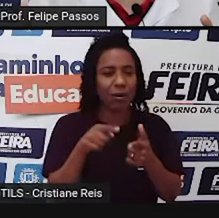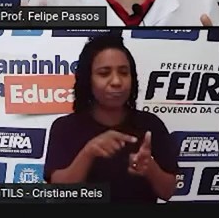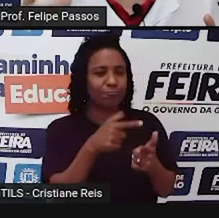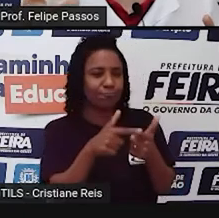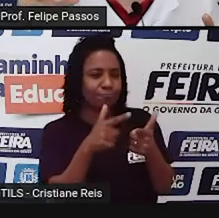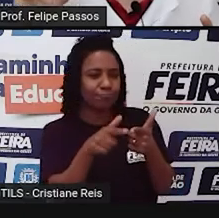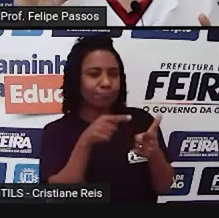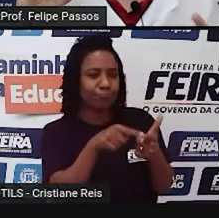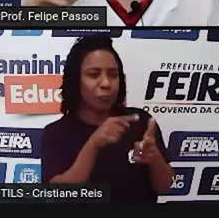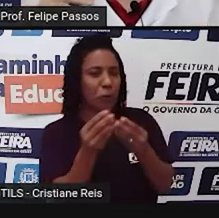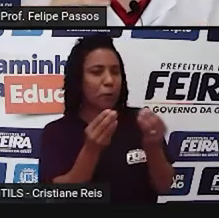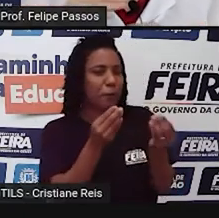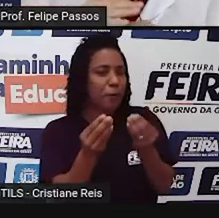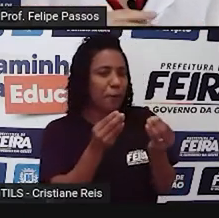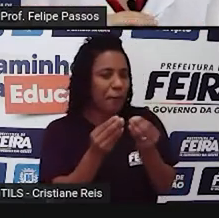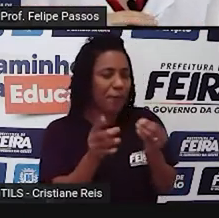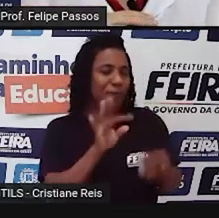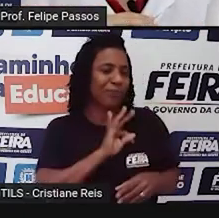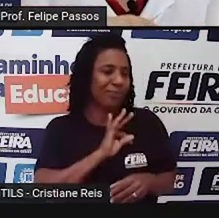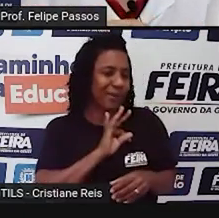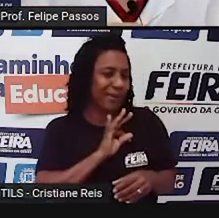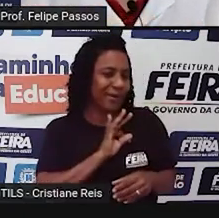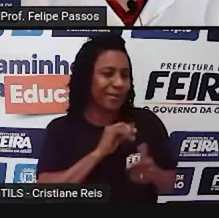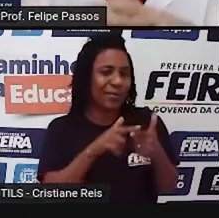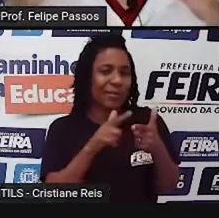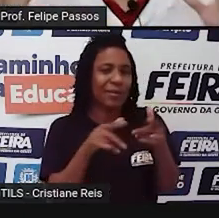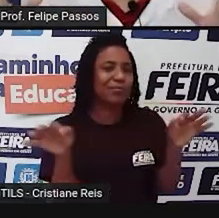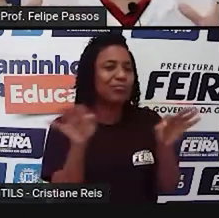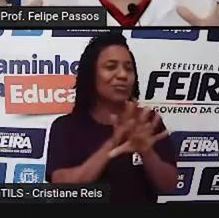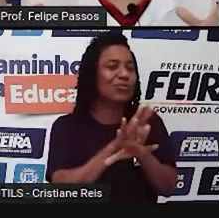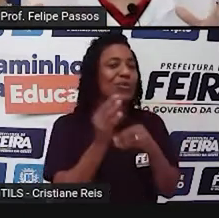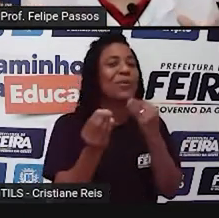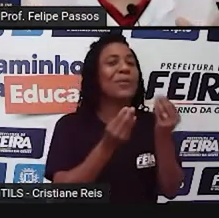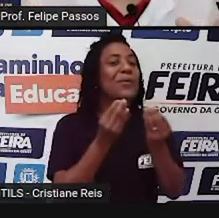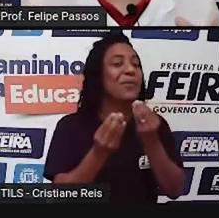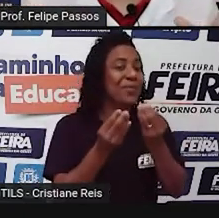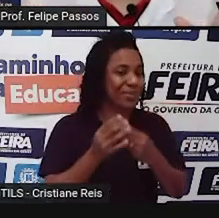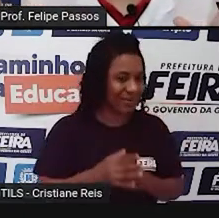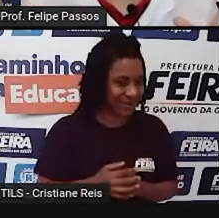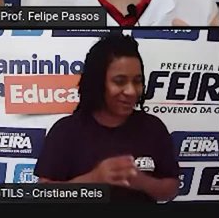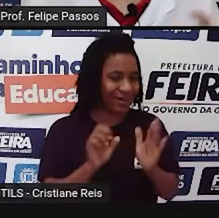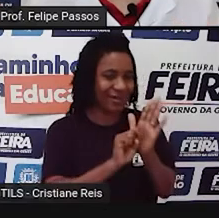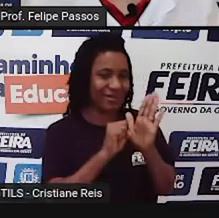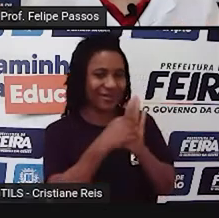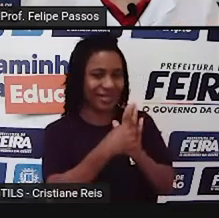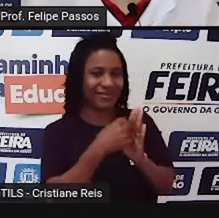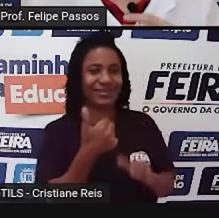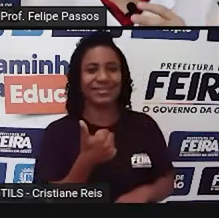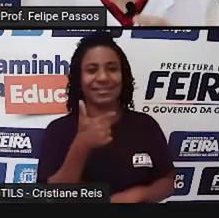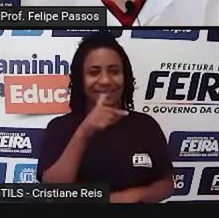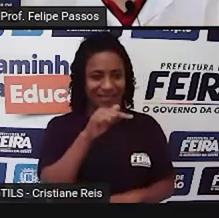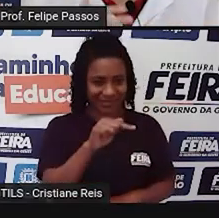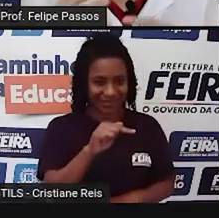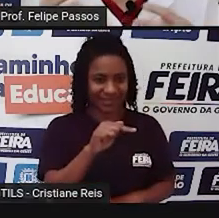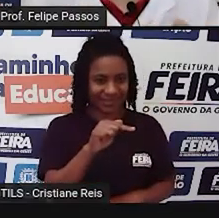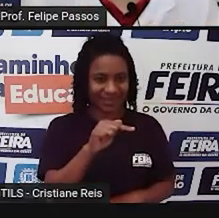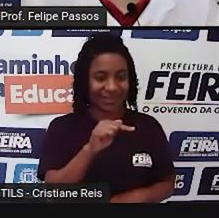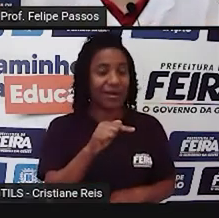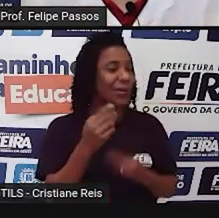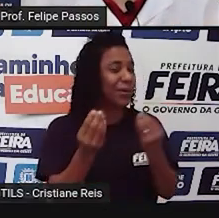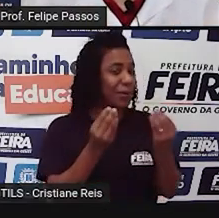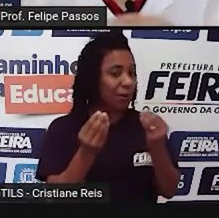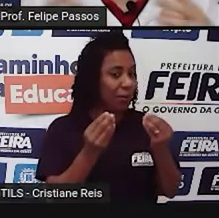sobre uma técnica, isso foi, assim, um grande avanço lá no século XVII. As pessoas, elas chegaram a muitas